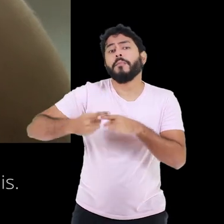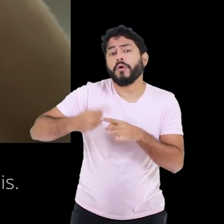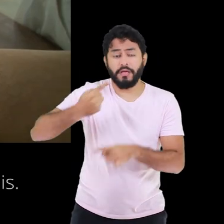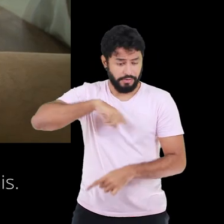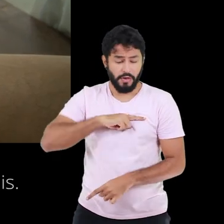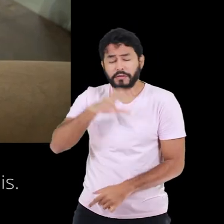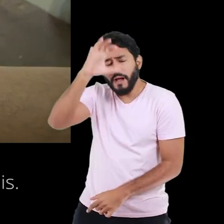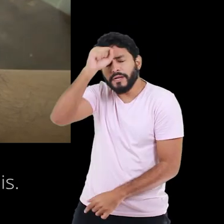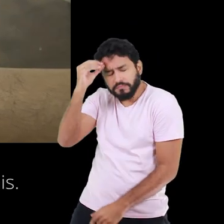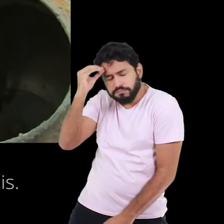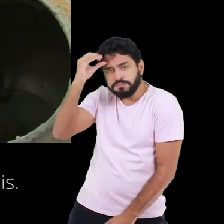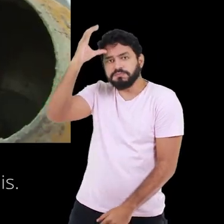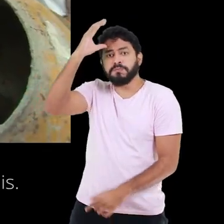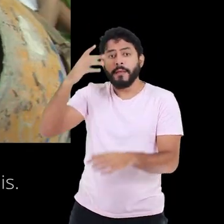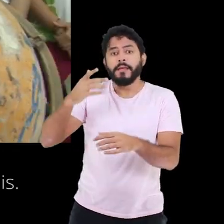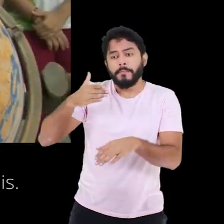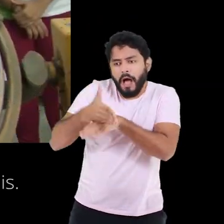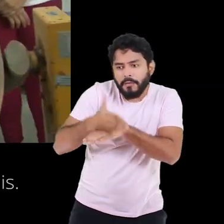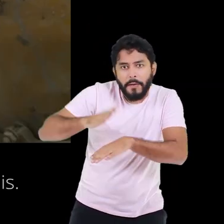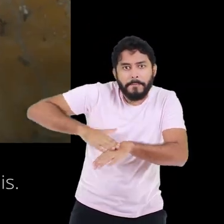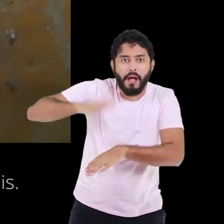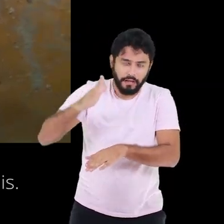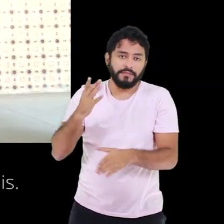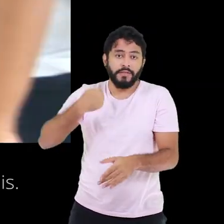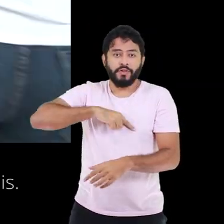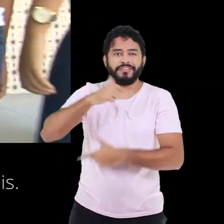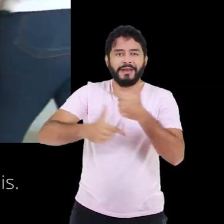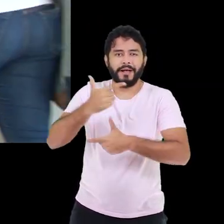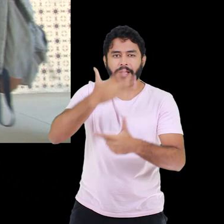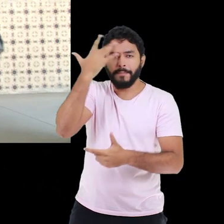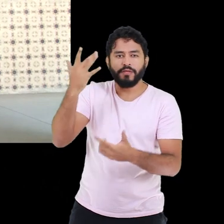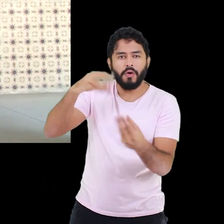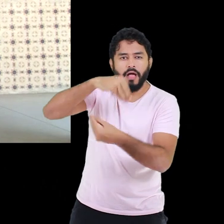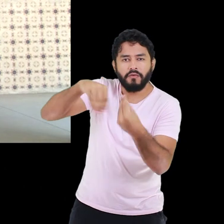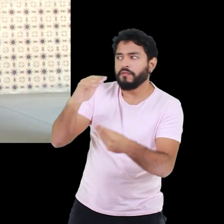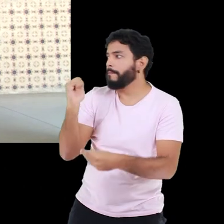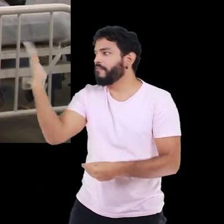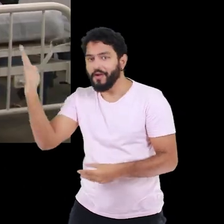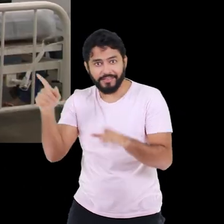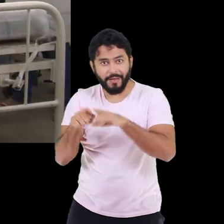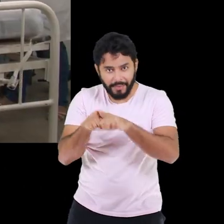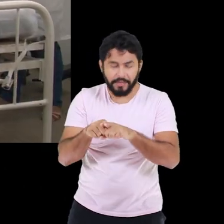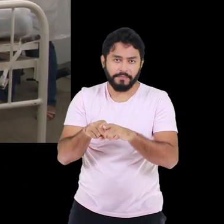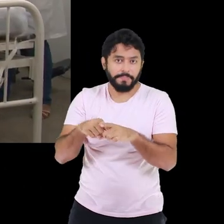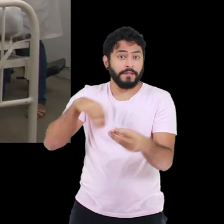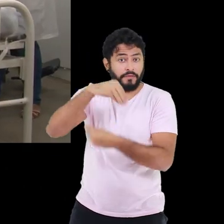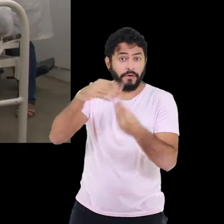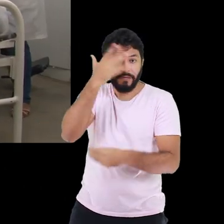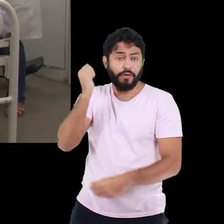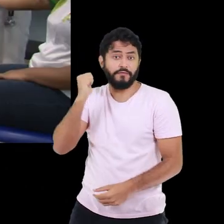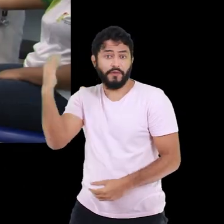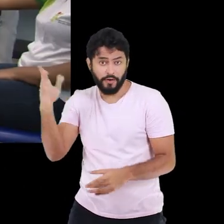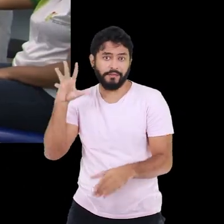São essenciais porque a gente aprende, participa mais. A gente trabalha com comunidades fora do campus